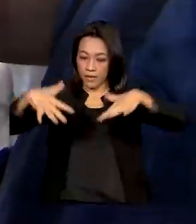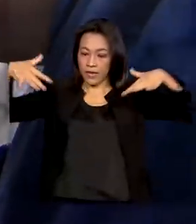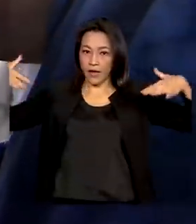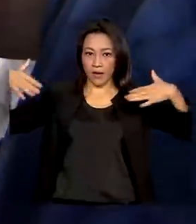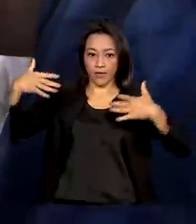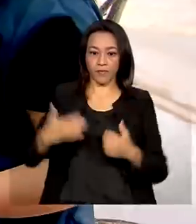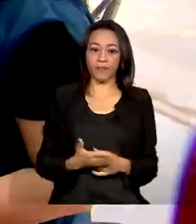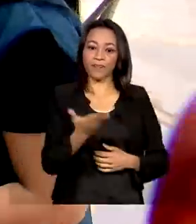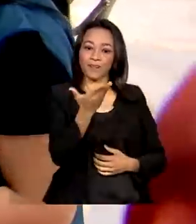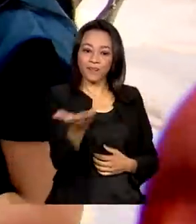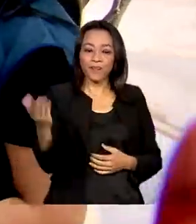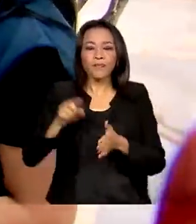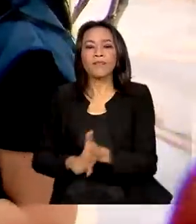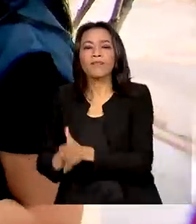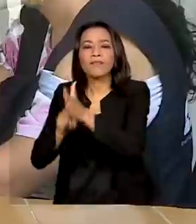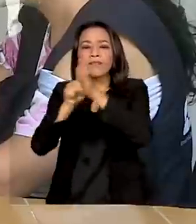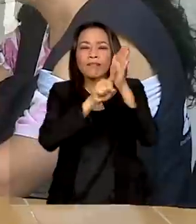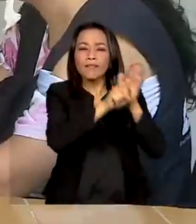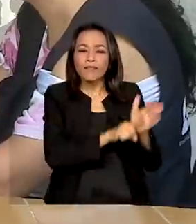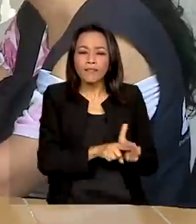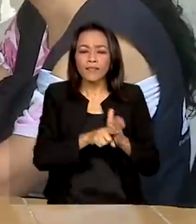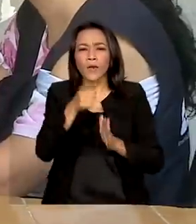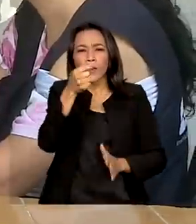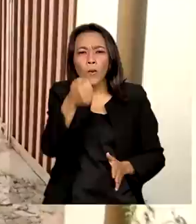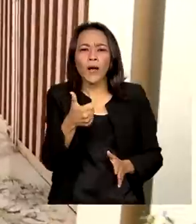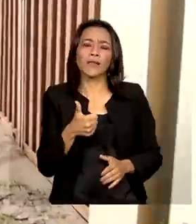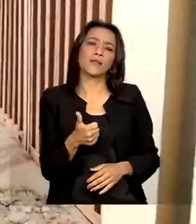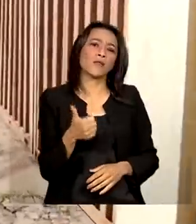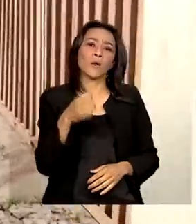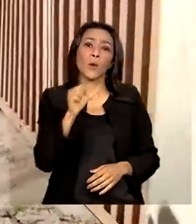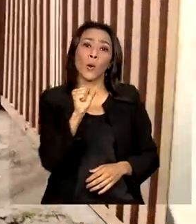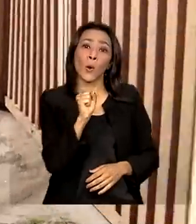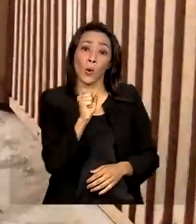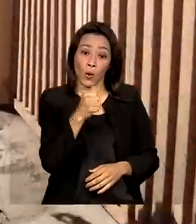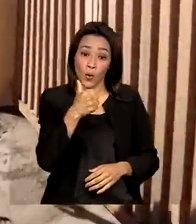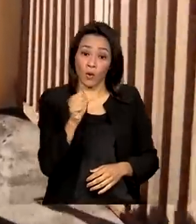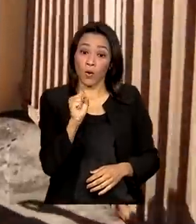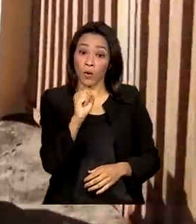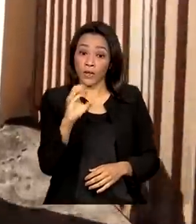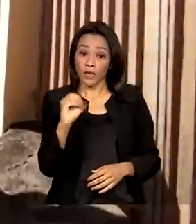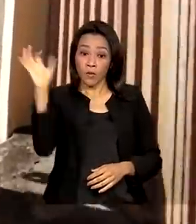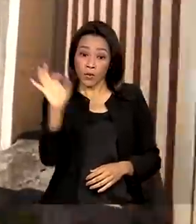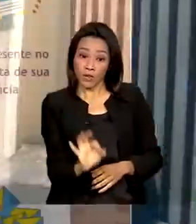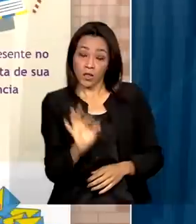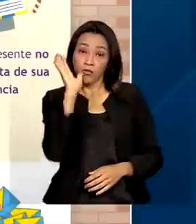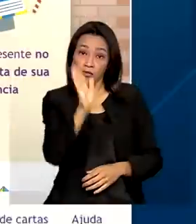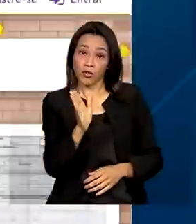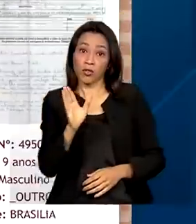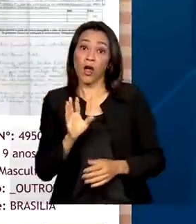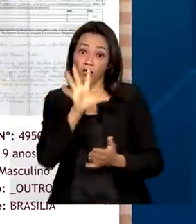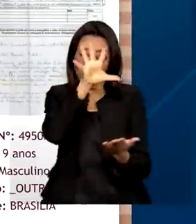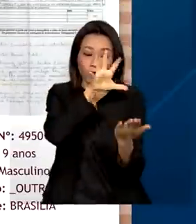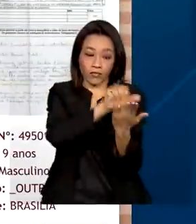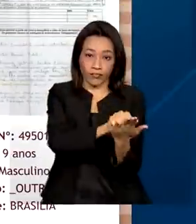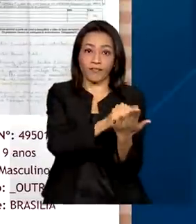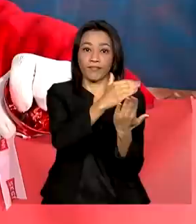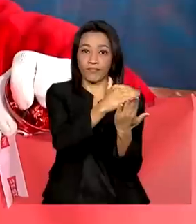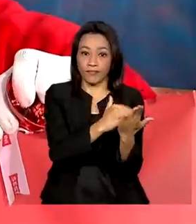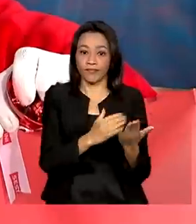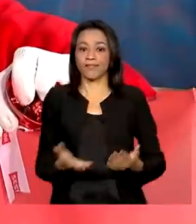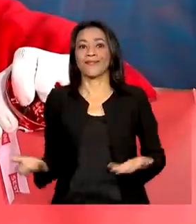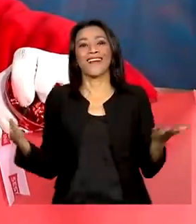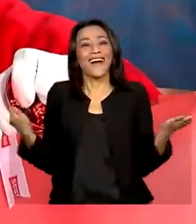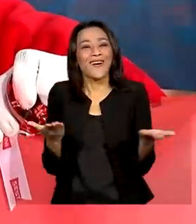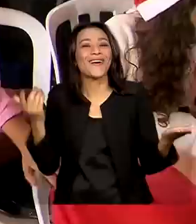Censo 2022, quase 80% da população foi recenseada. E ainda dá tempo de adotar